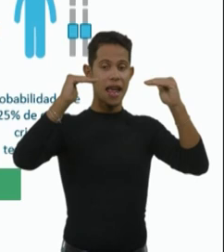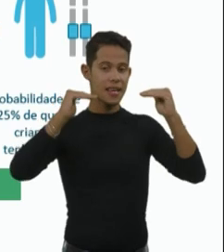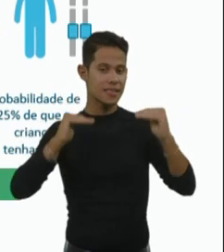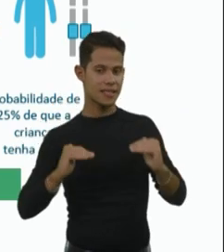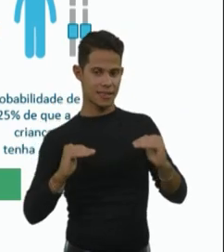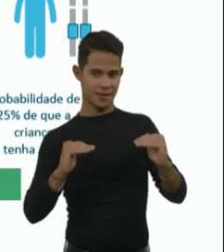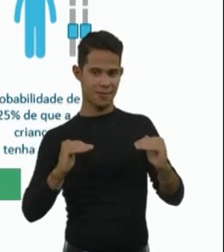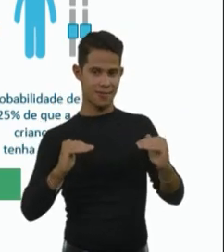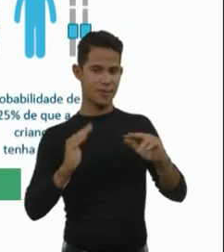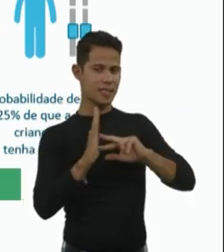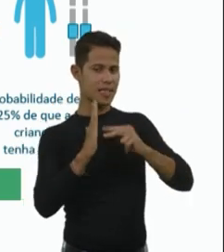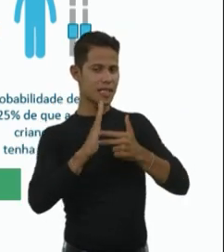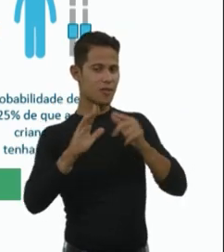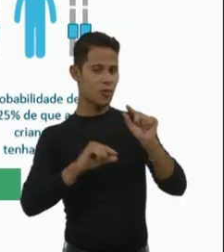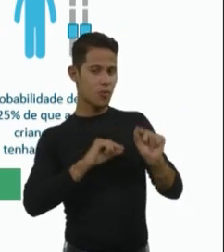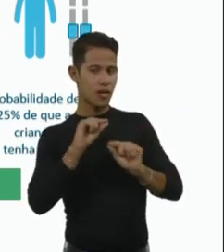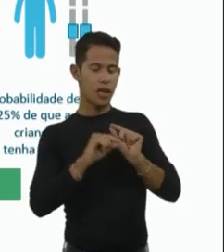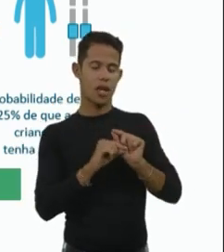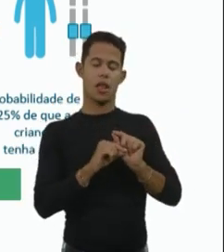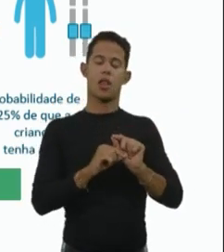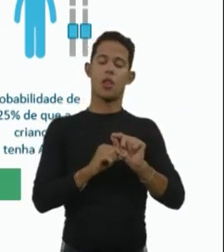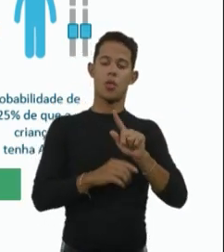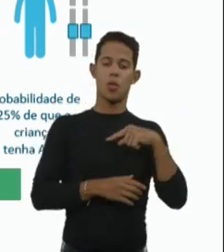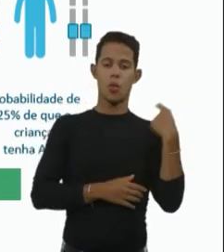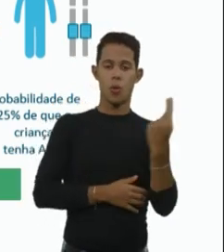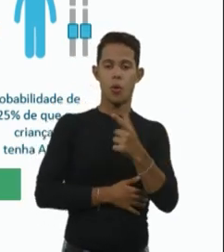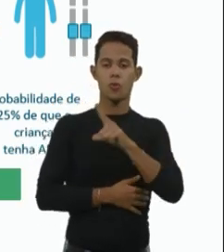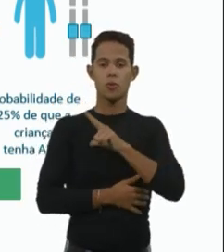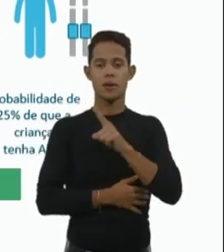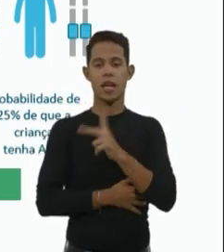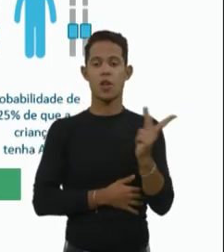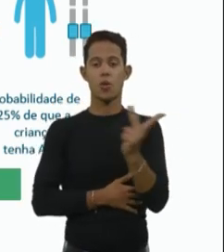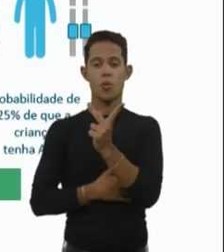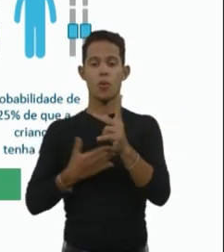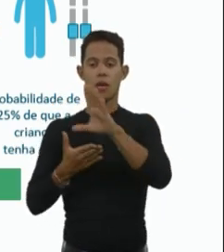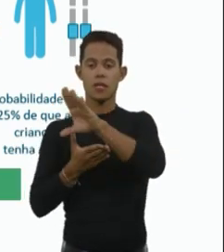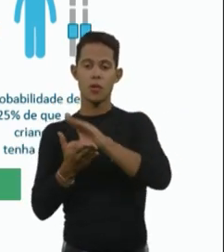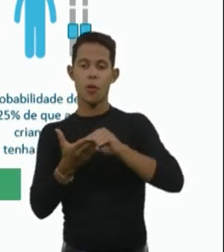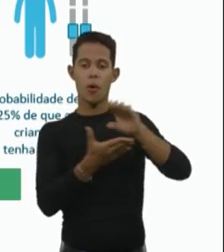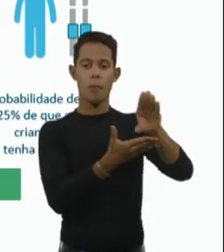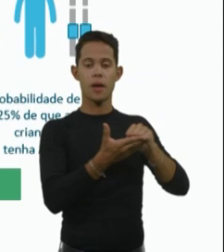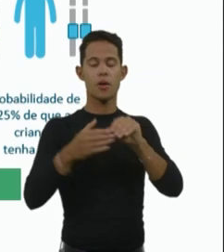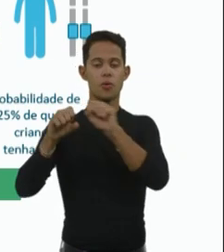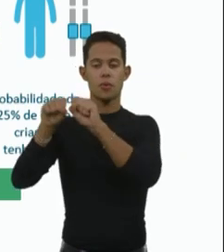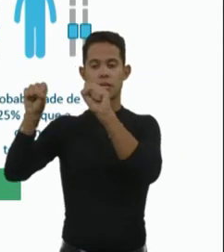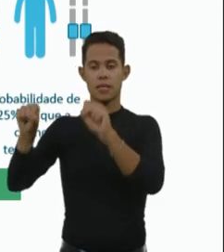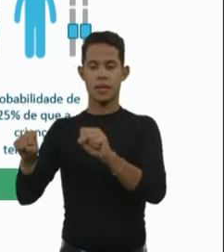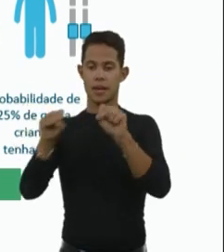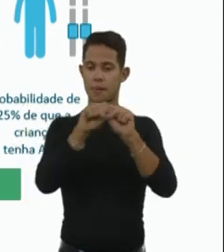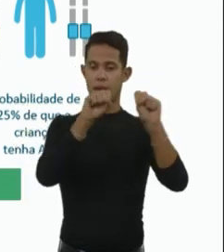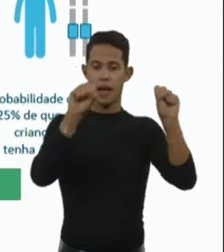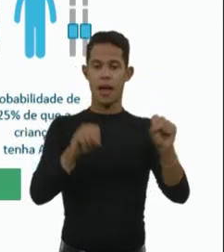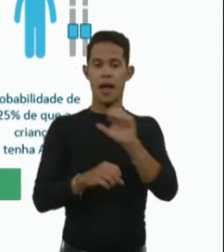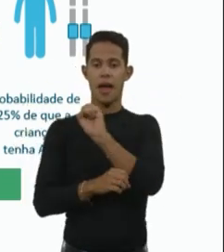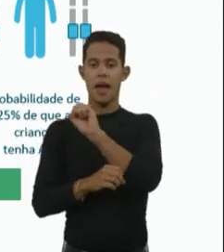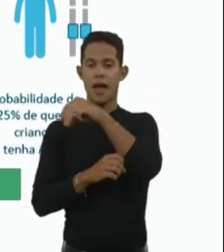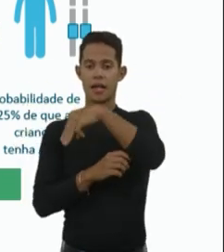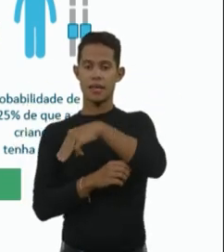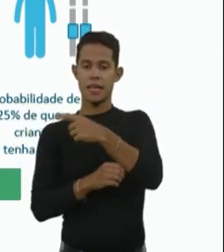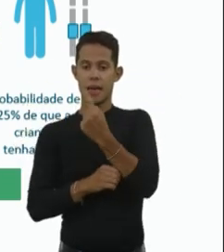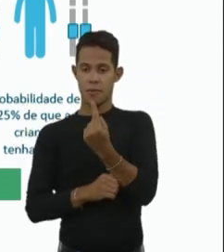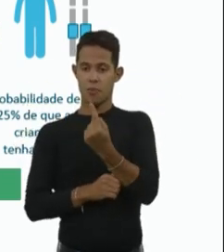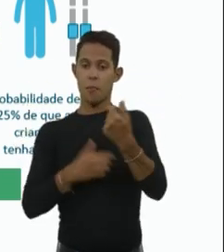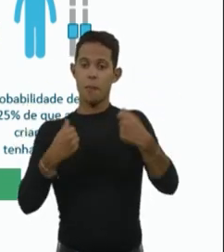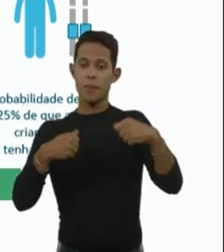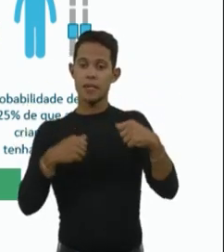nós possuímos duas cópias do gene SMN1. Então, para a gente ter um indivíduo afetado, eu tenho que ter um pai